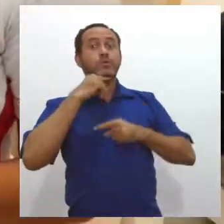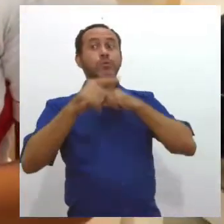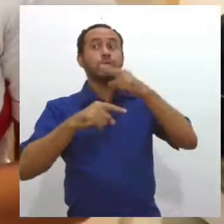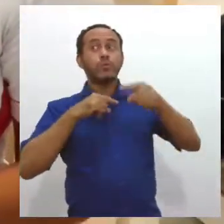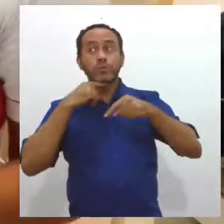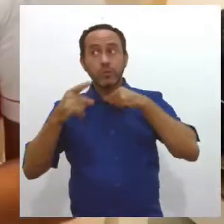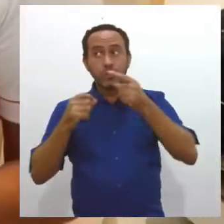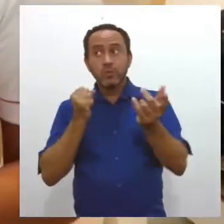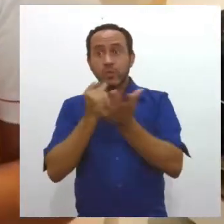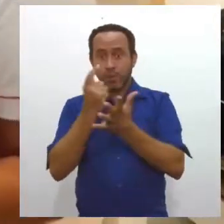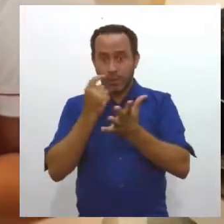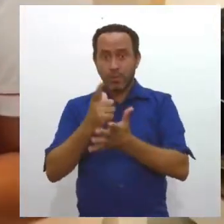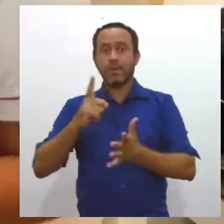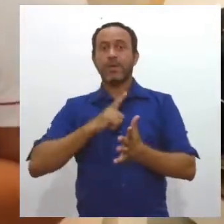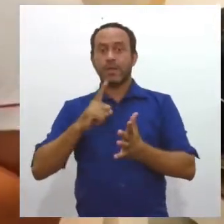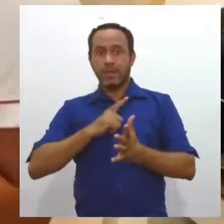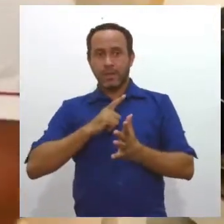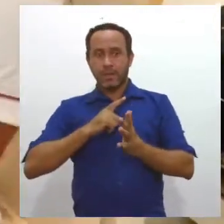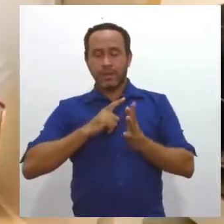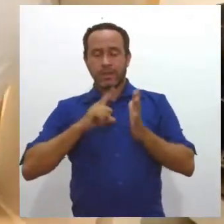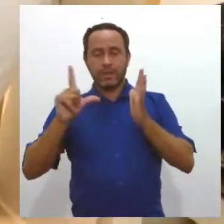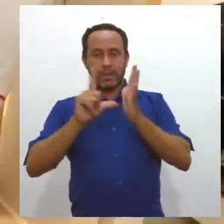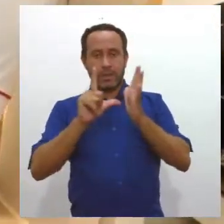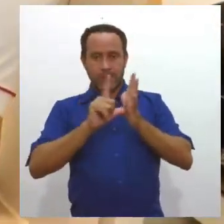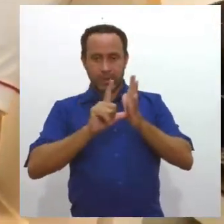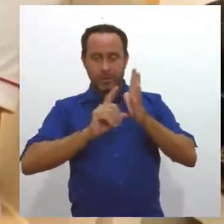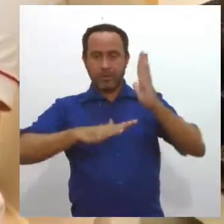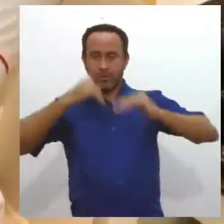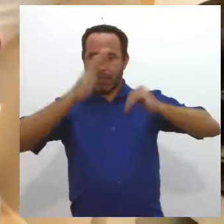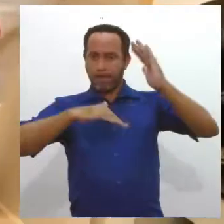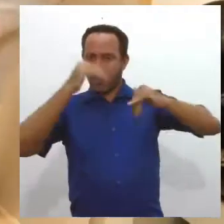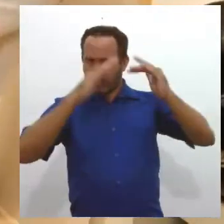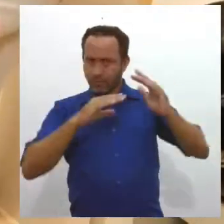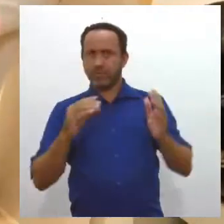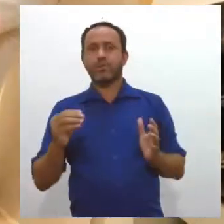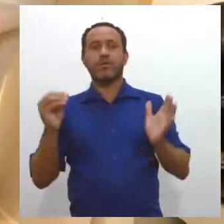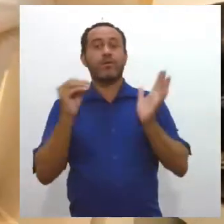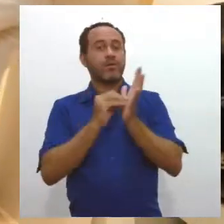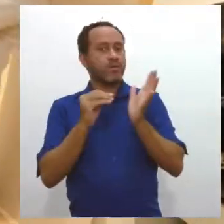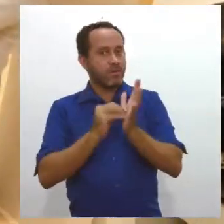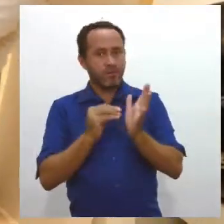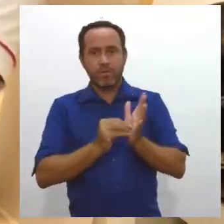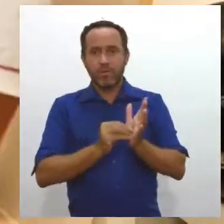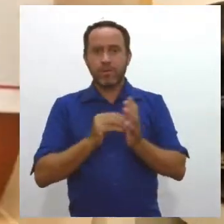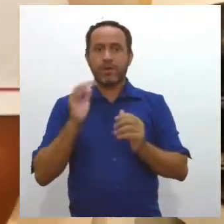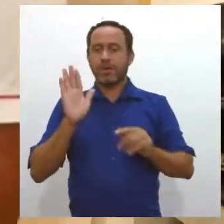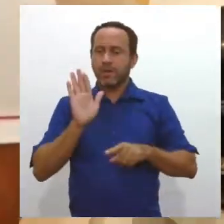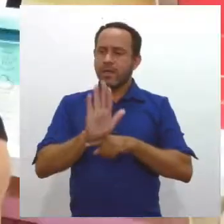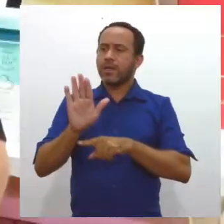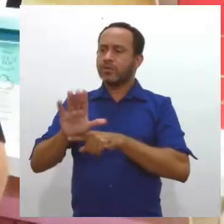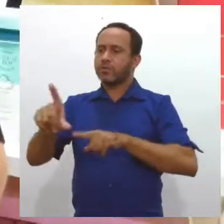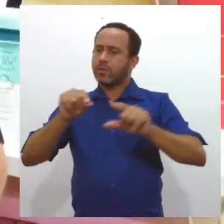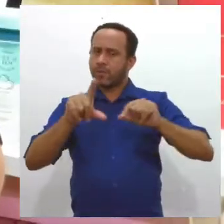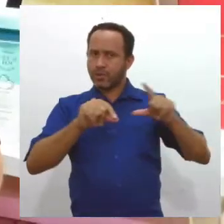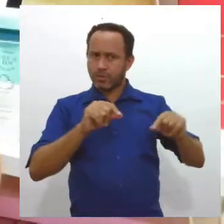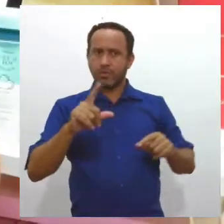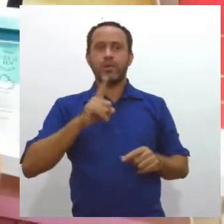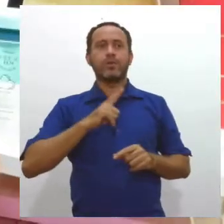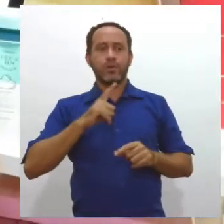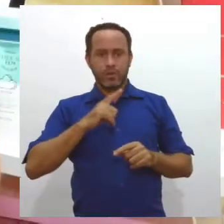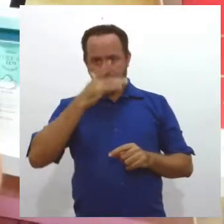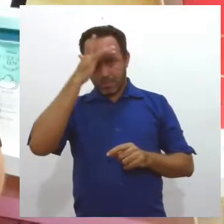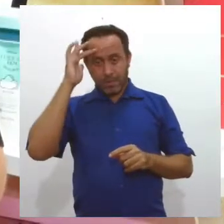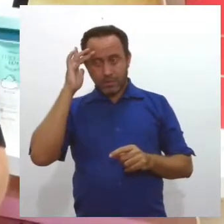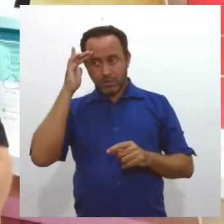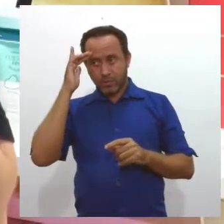que levar, tem lojista garantindo que não faltará opção e ajuda para escolher. Nós temos consultores